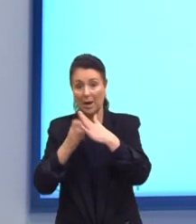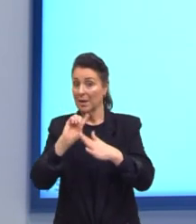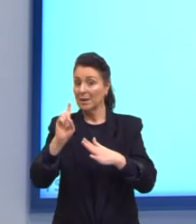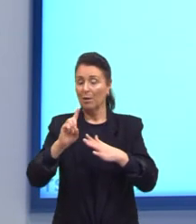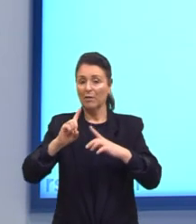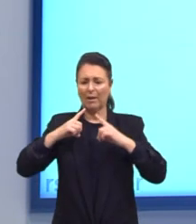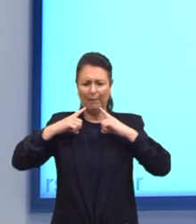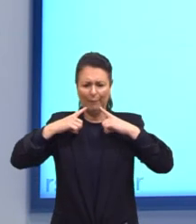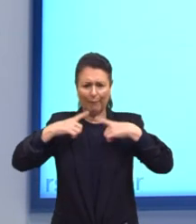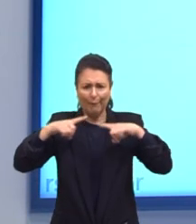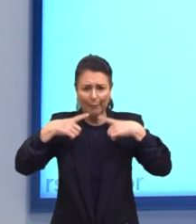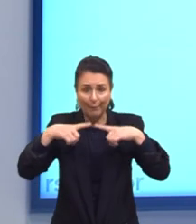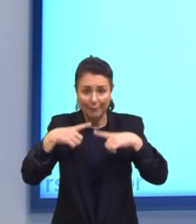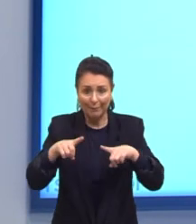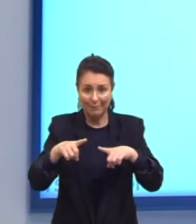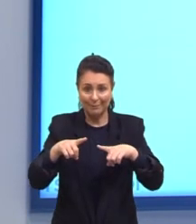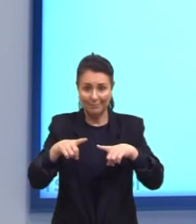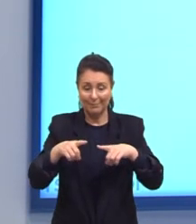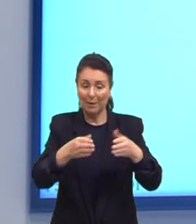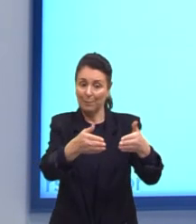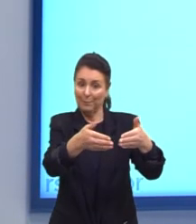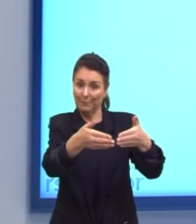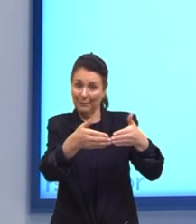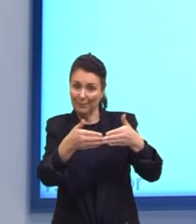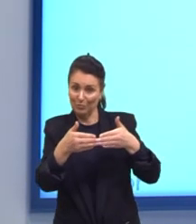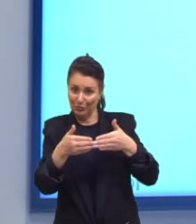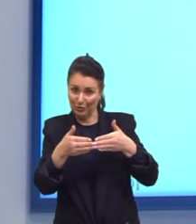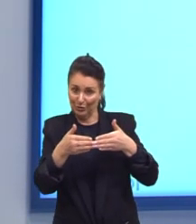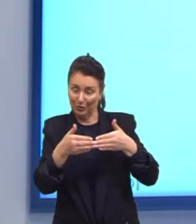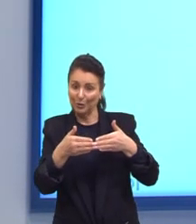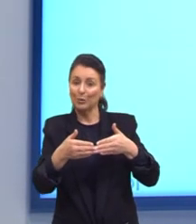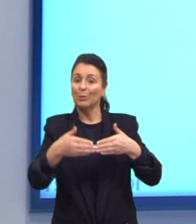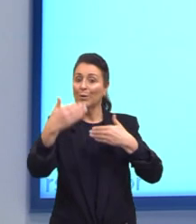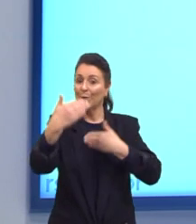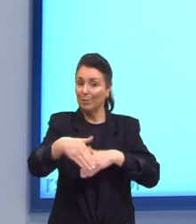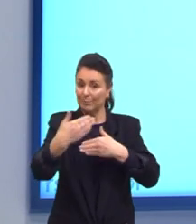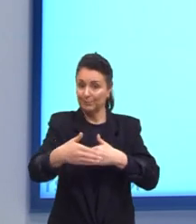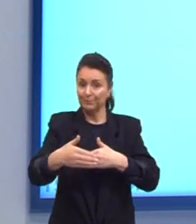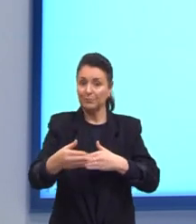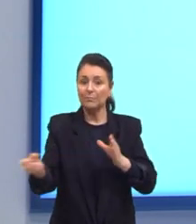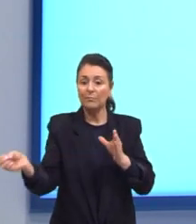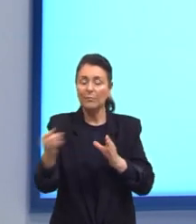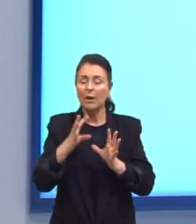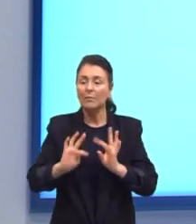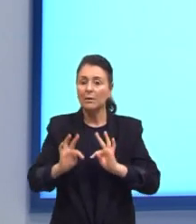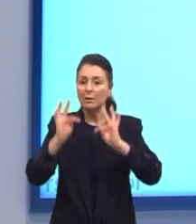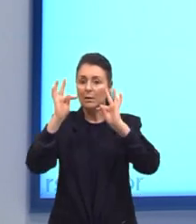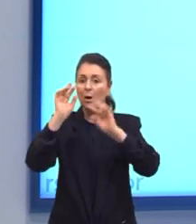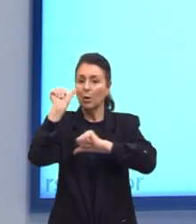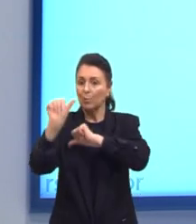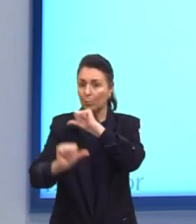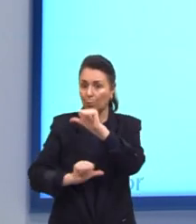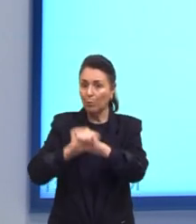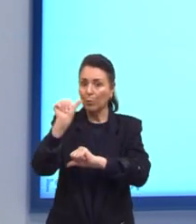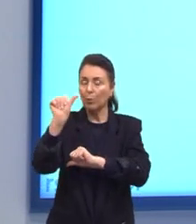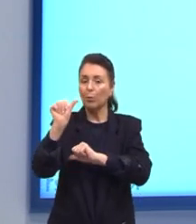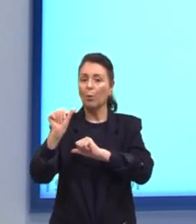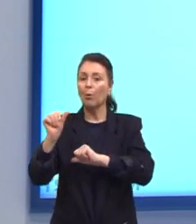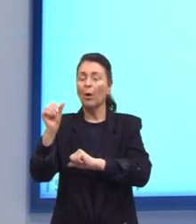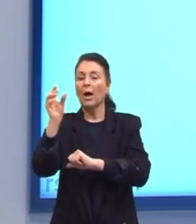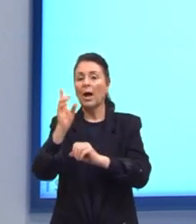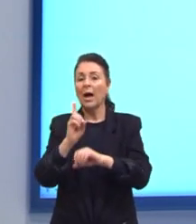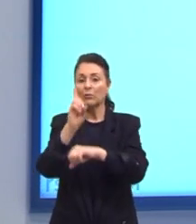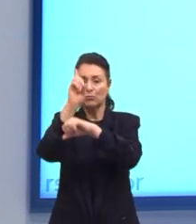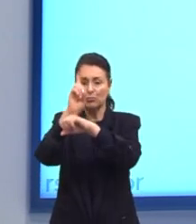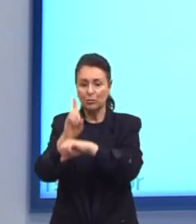O que nos pede A questão As novas Tecnologias Têm alterada Dinâmica Entre as empresas E consumidores